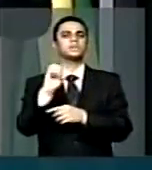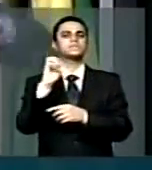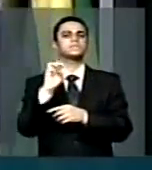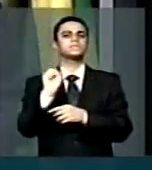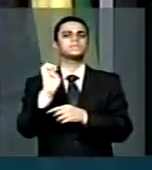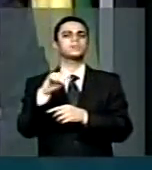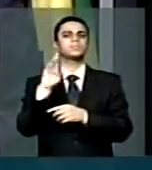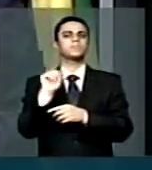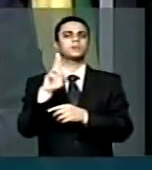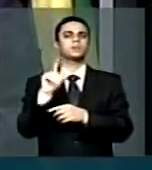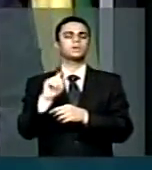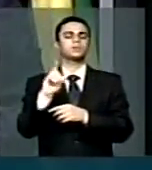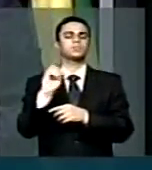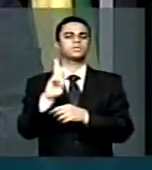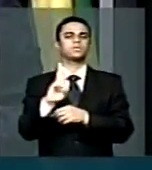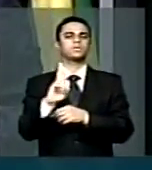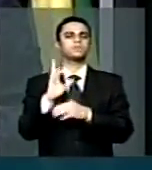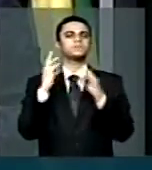mandou fazer.